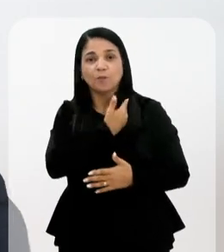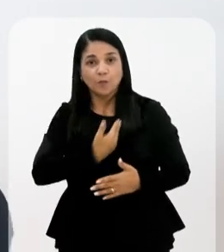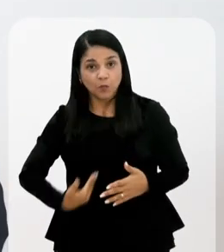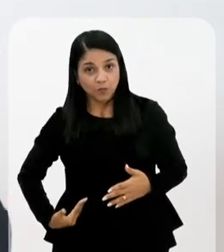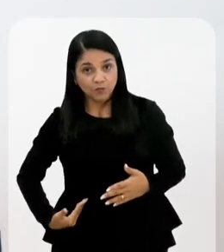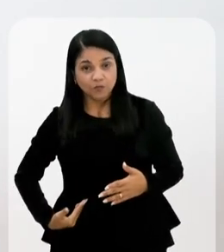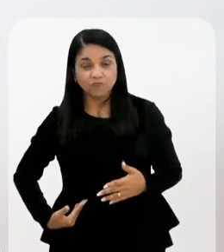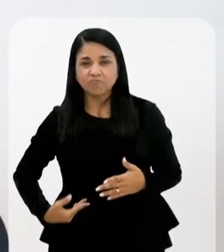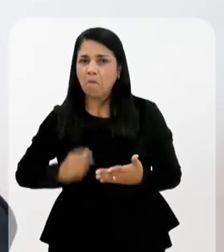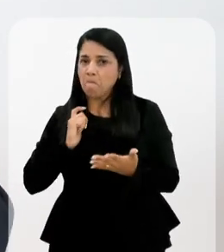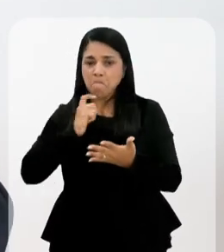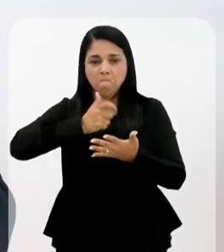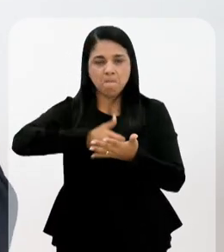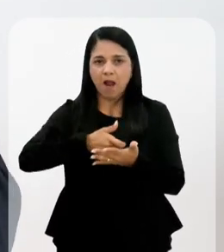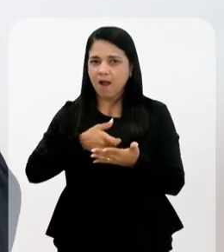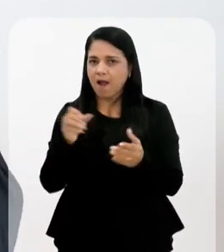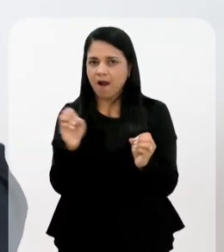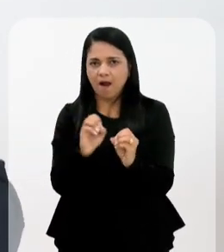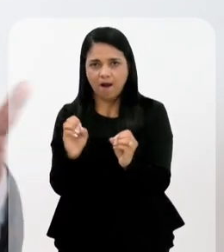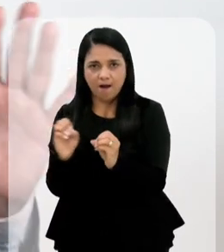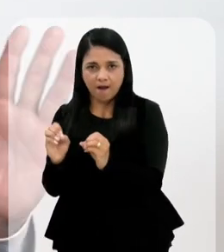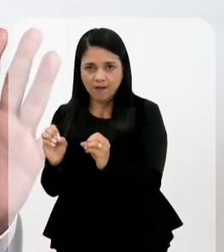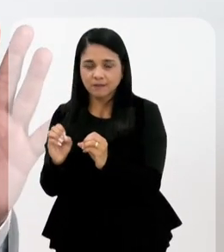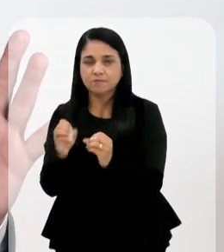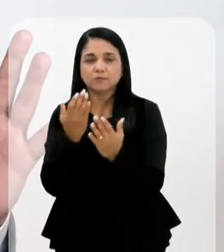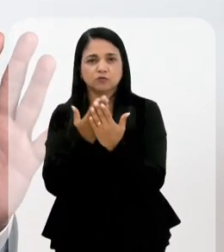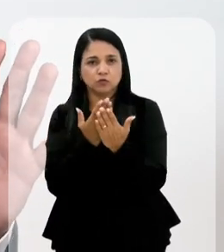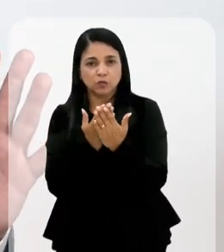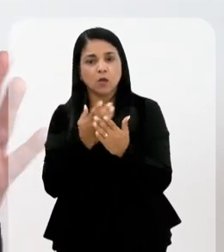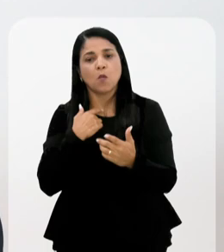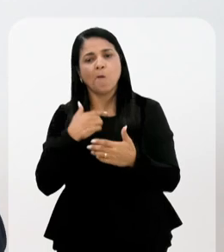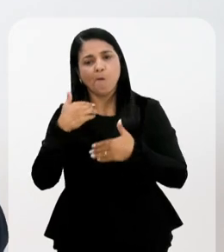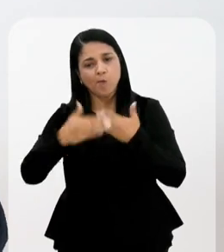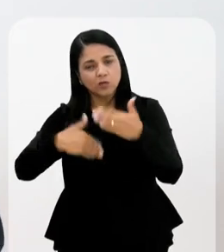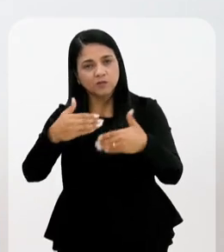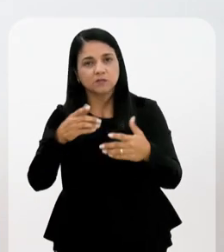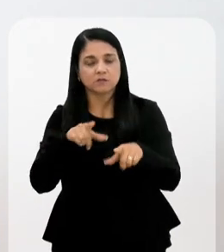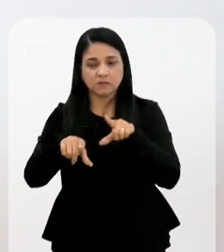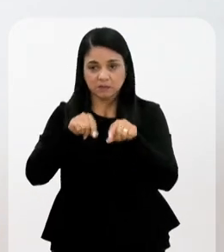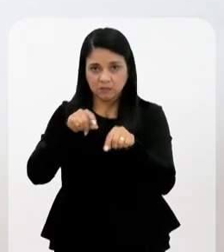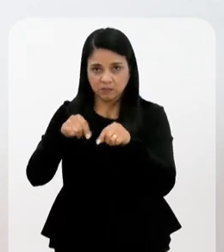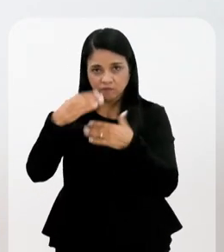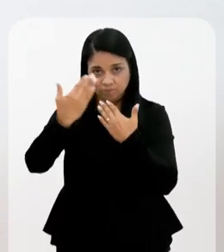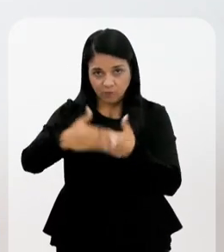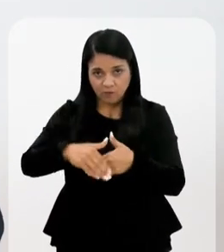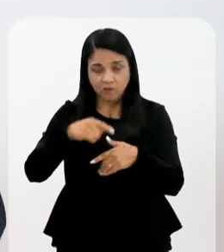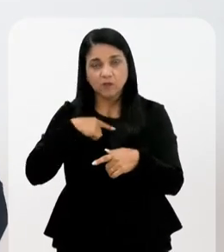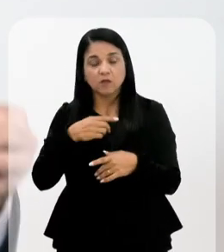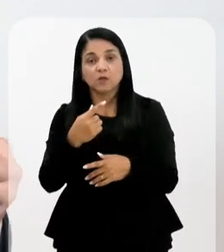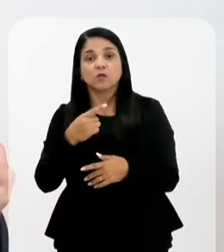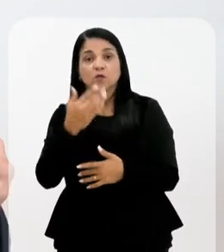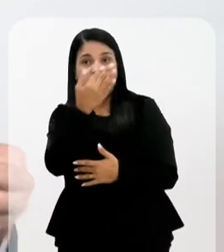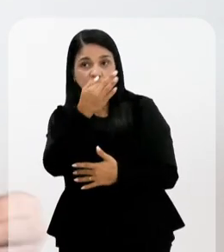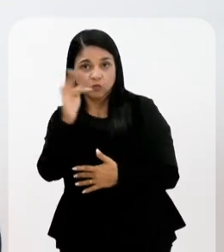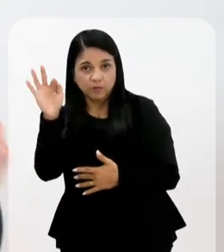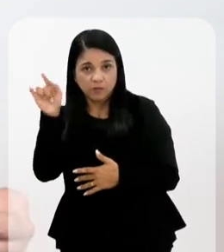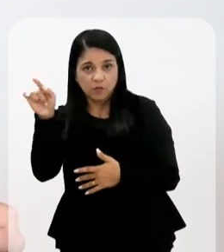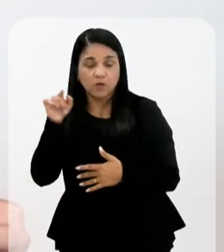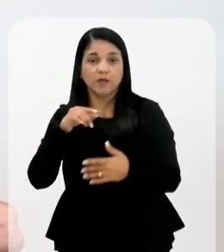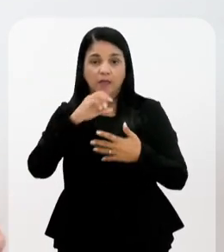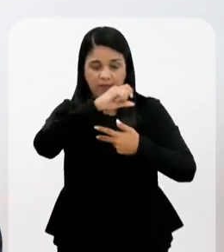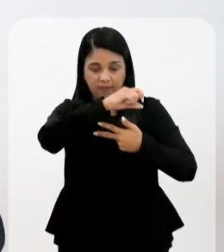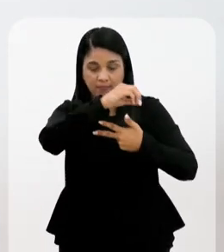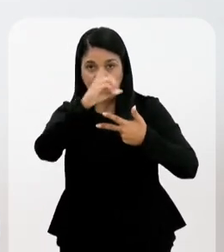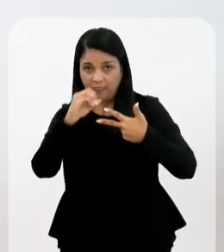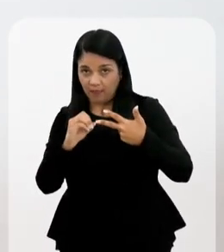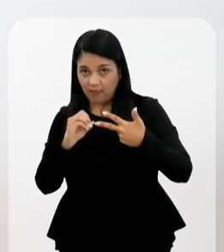públicos, gratuitos, né? Ninguém paga nada para estudar lá. A gente tem um processo seletivo, né? Se for no ensino superior, é via